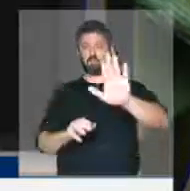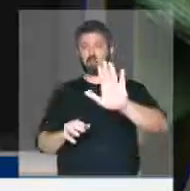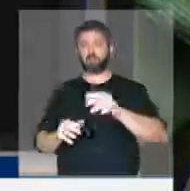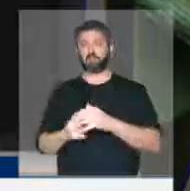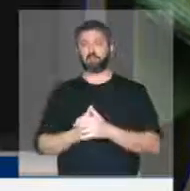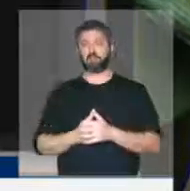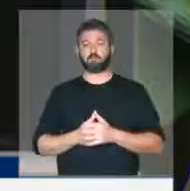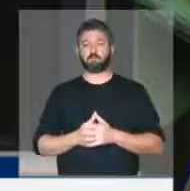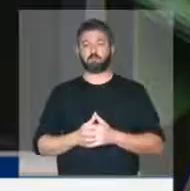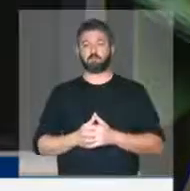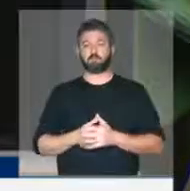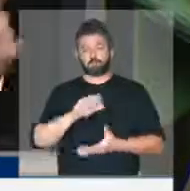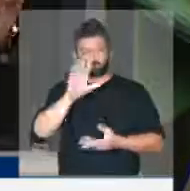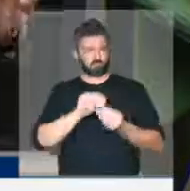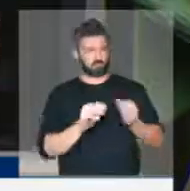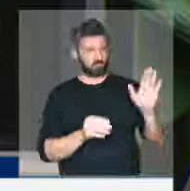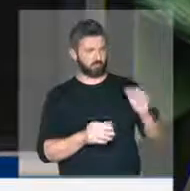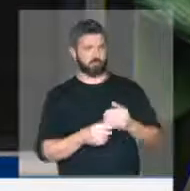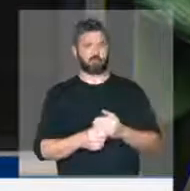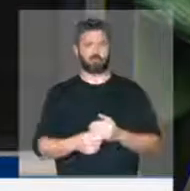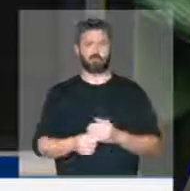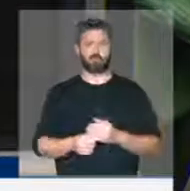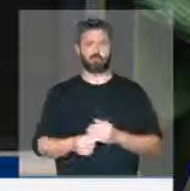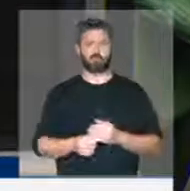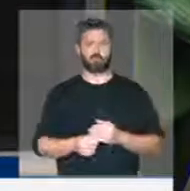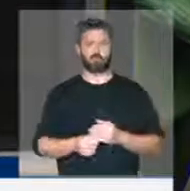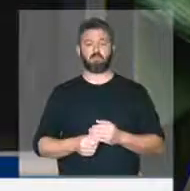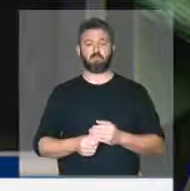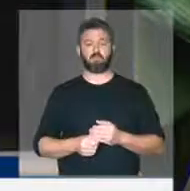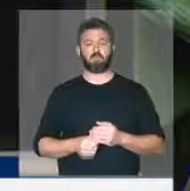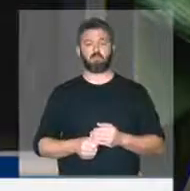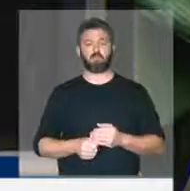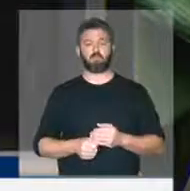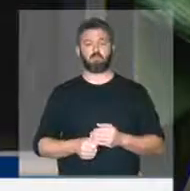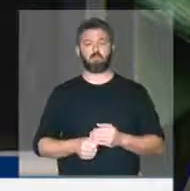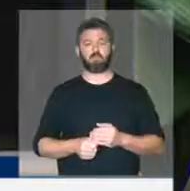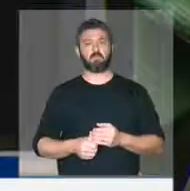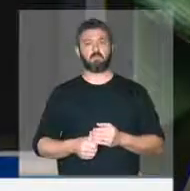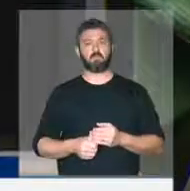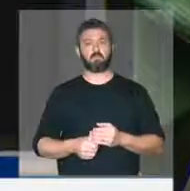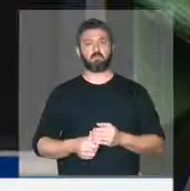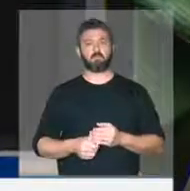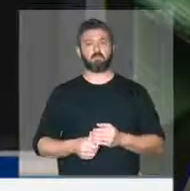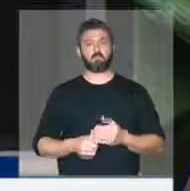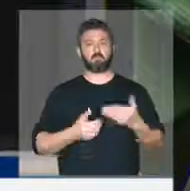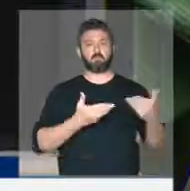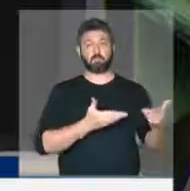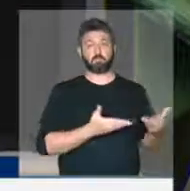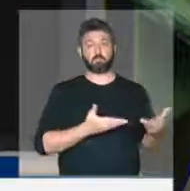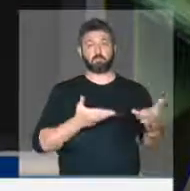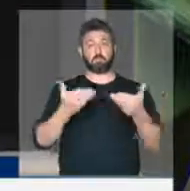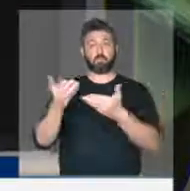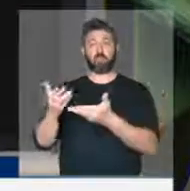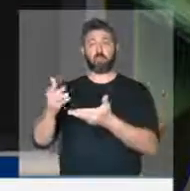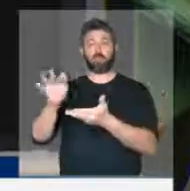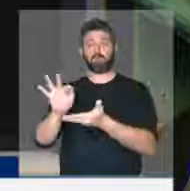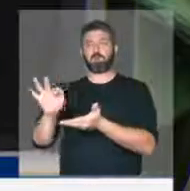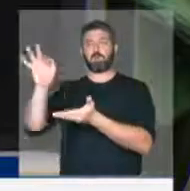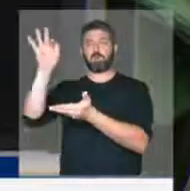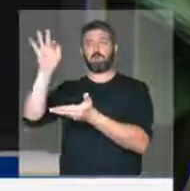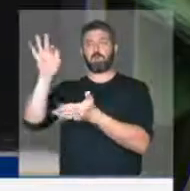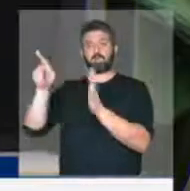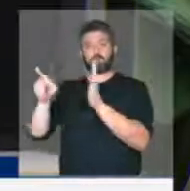todas as